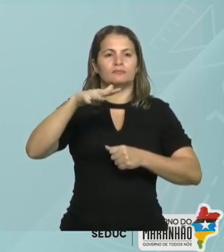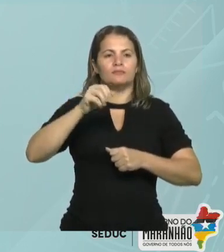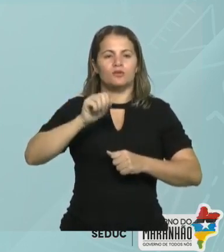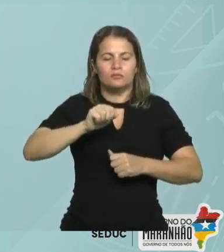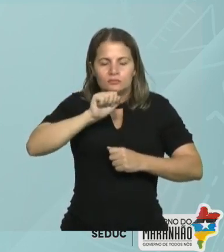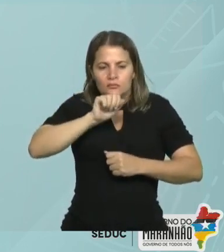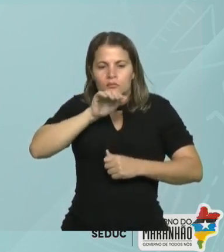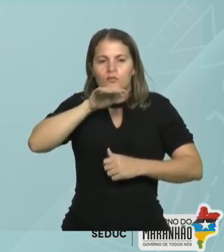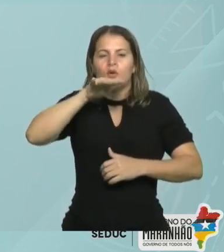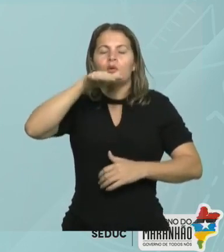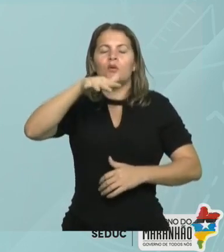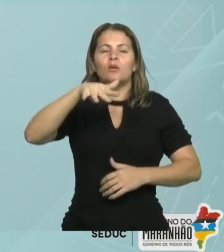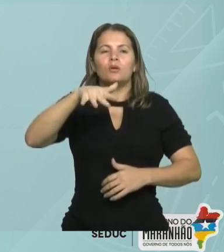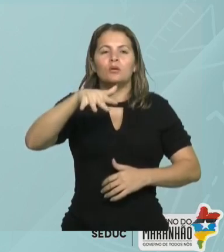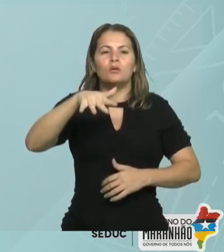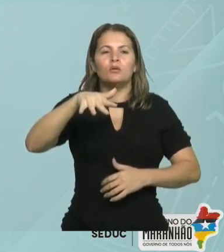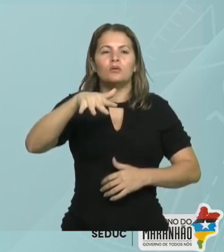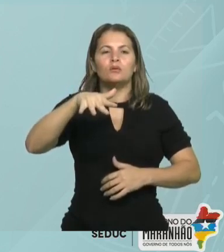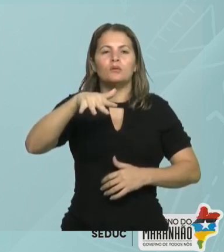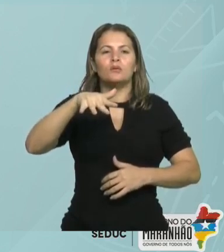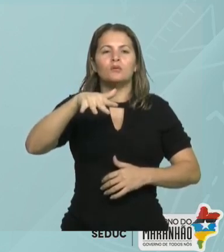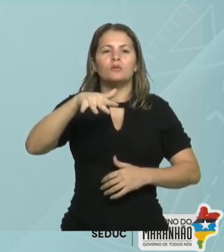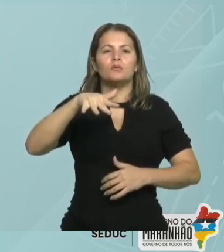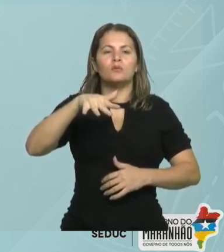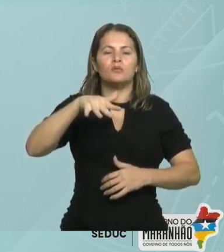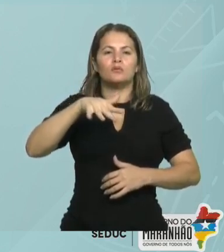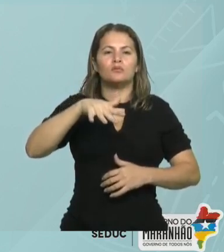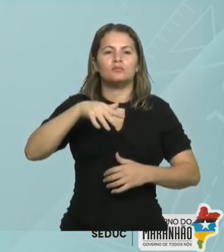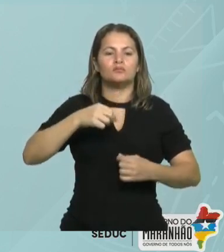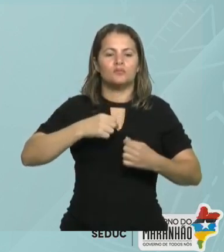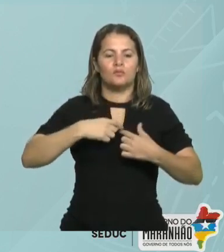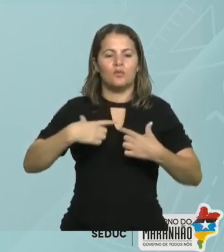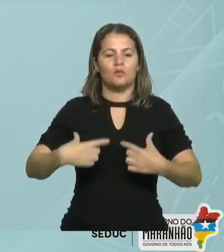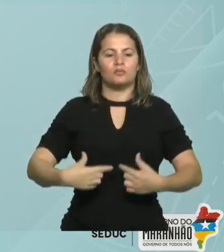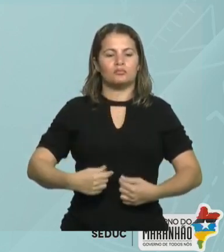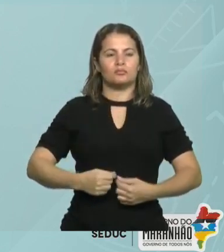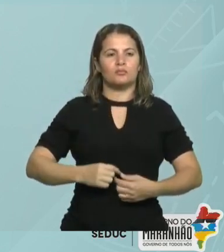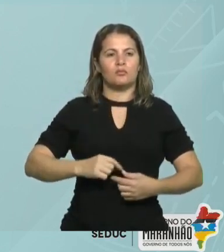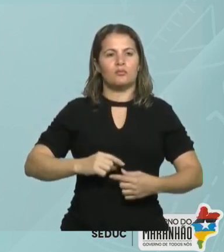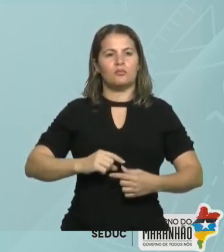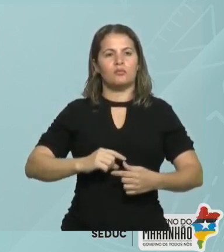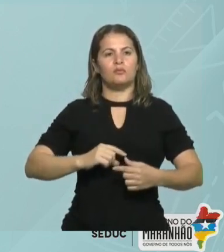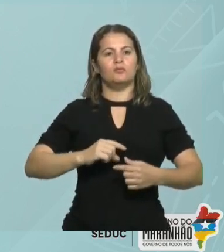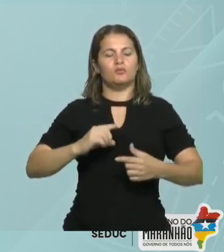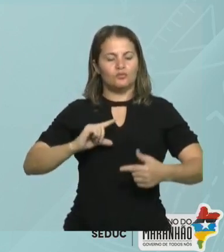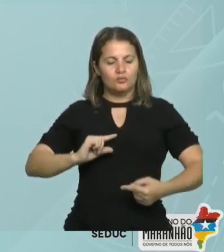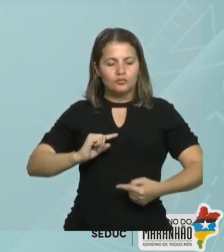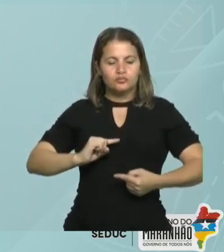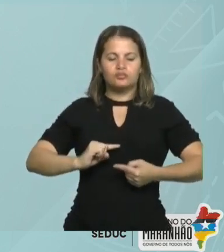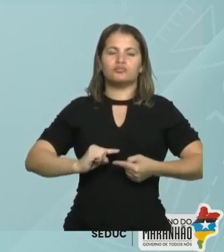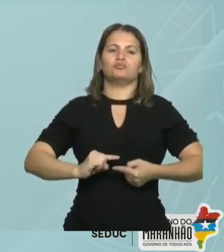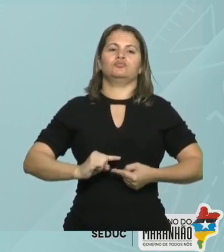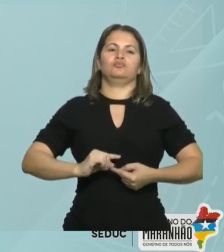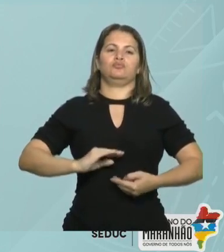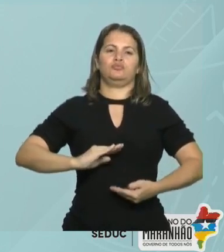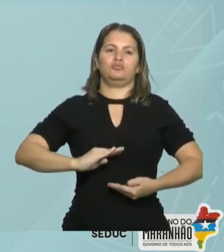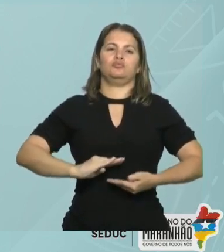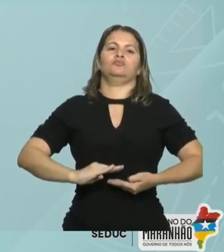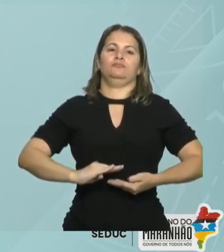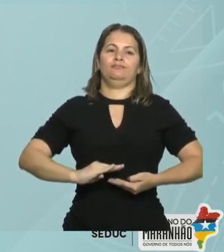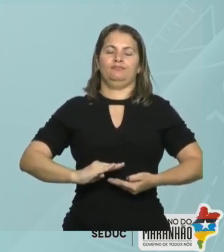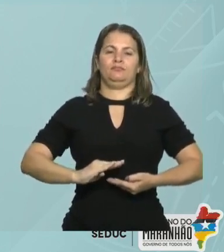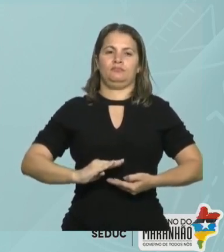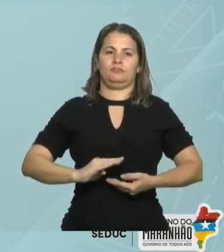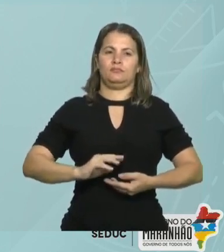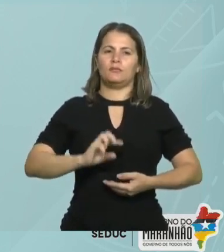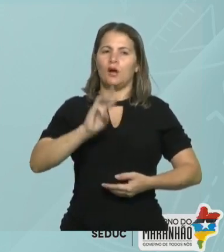o volume torácico não aumenta. O volume torácico diminui. Então, essa alternativa aqui